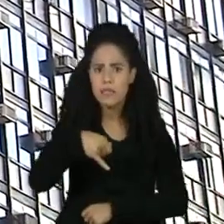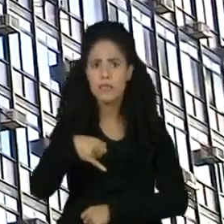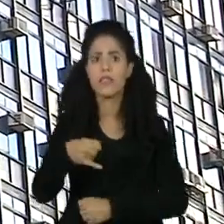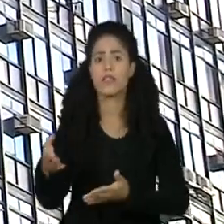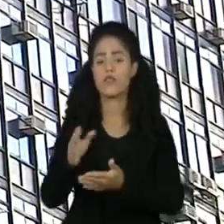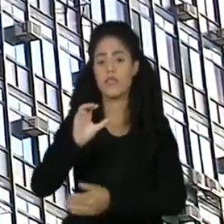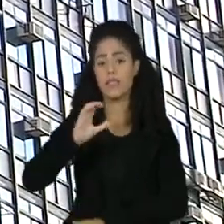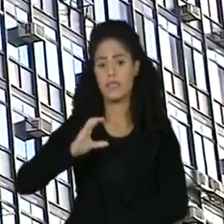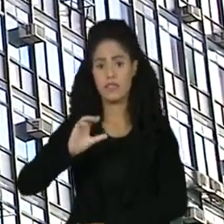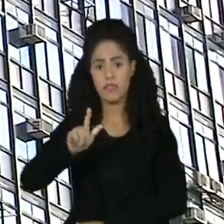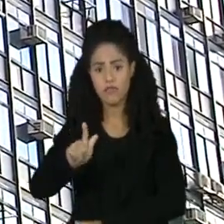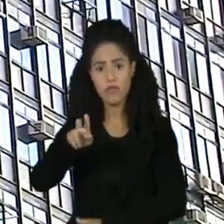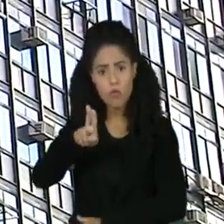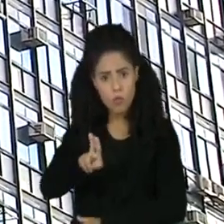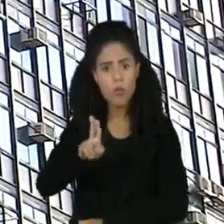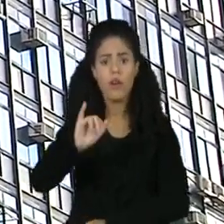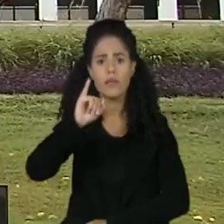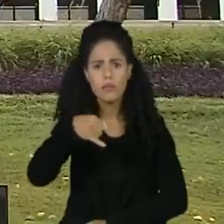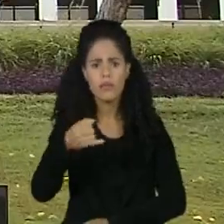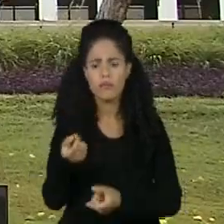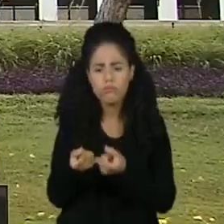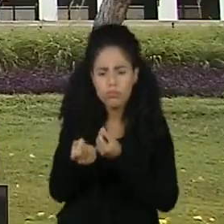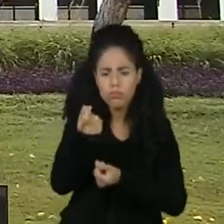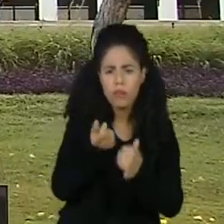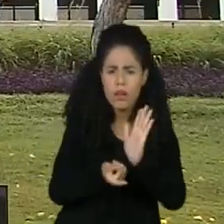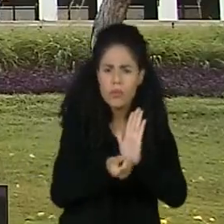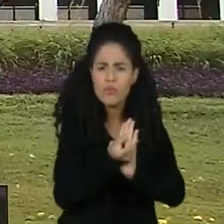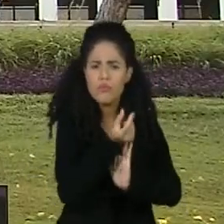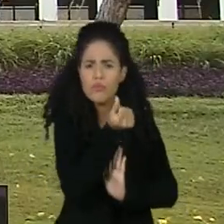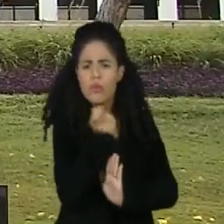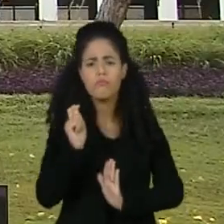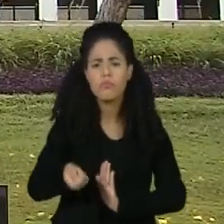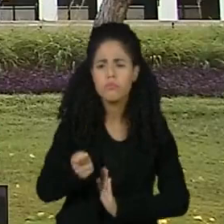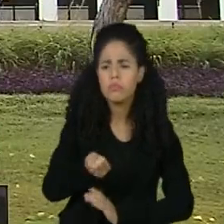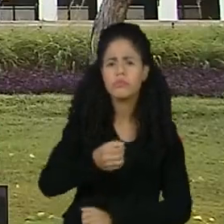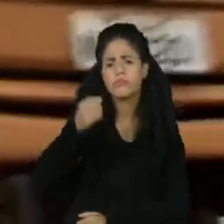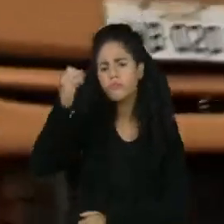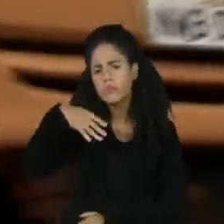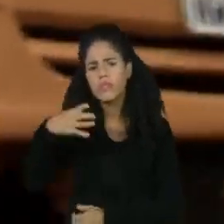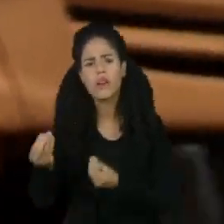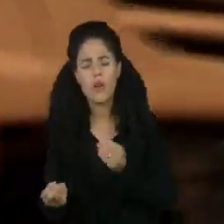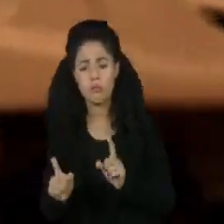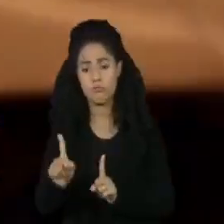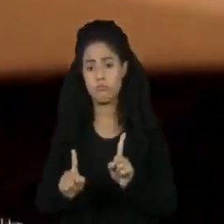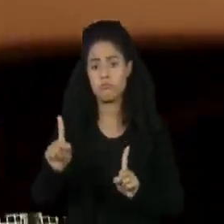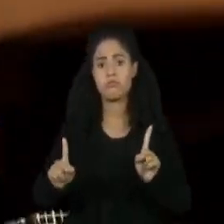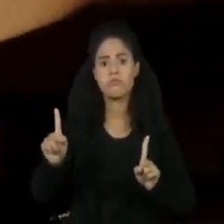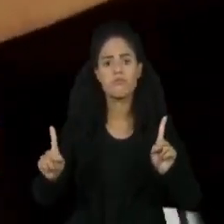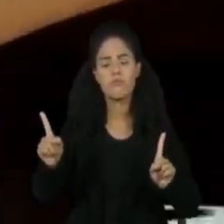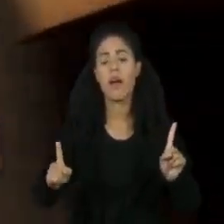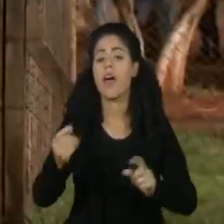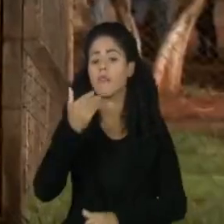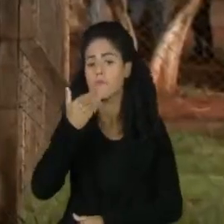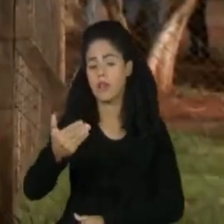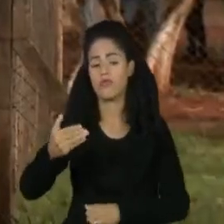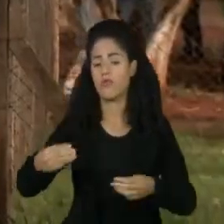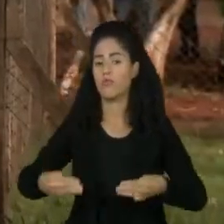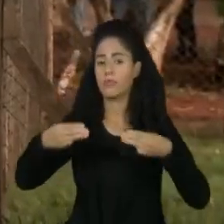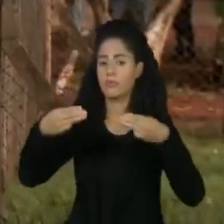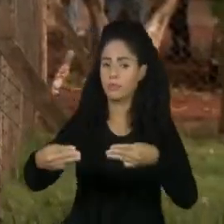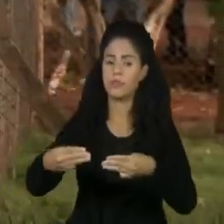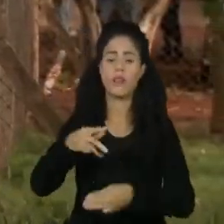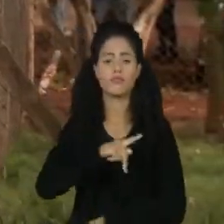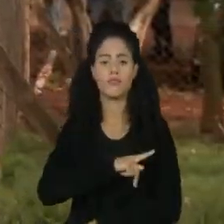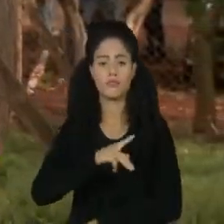parecer apontando o sobrepreço. O Tribunal de Contas suspendeu o pregão a pedido do Ministério Público e vai